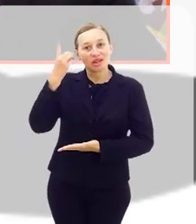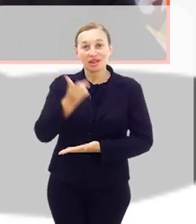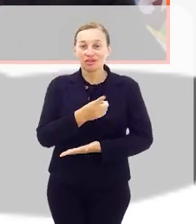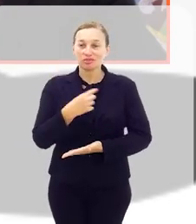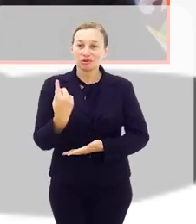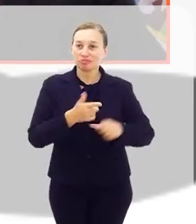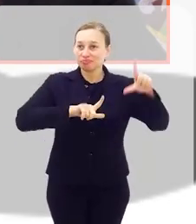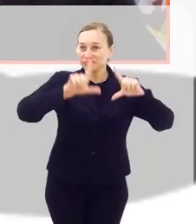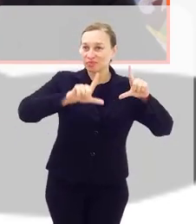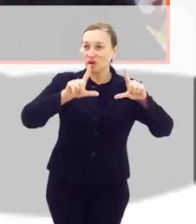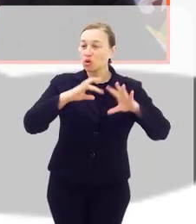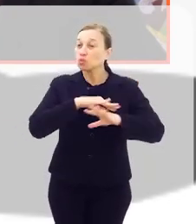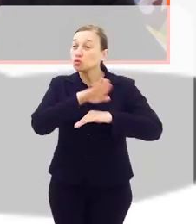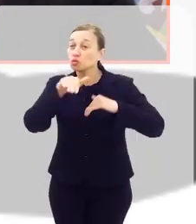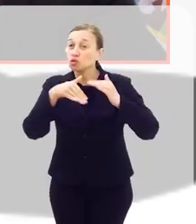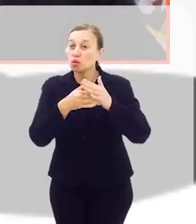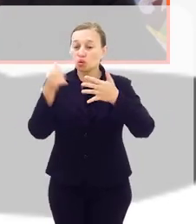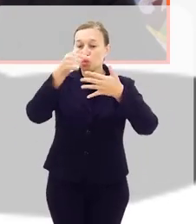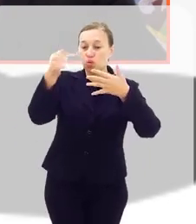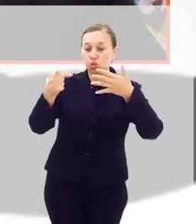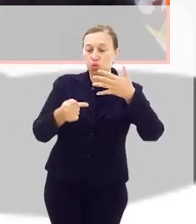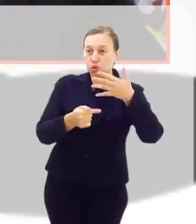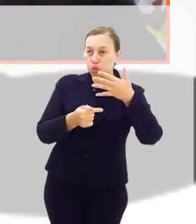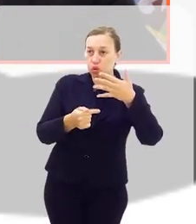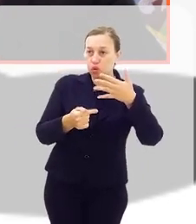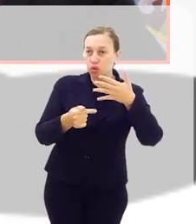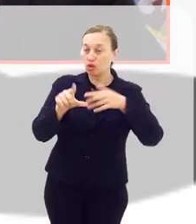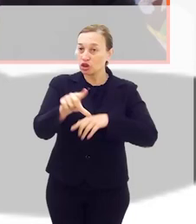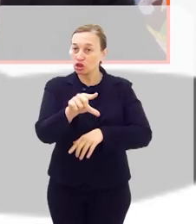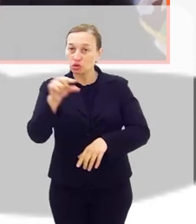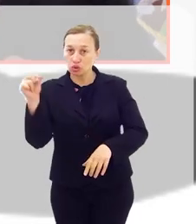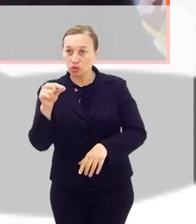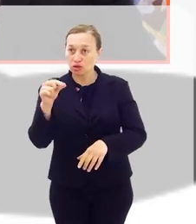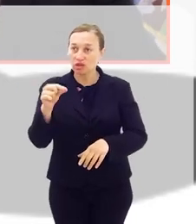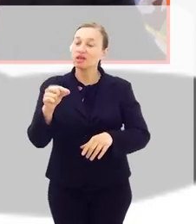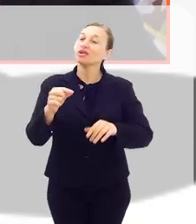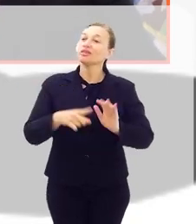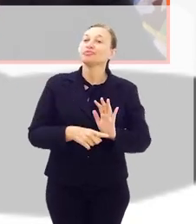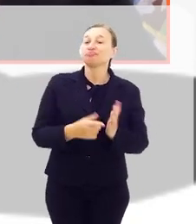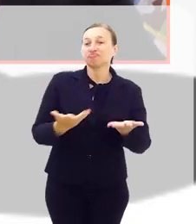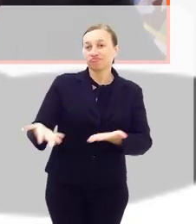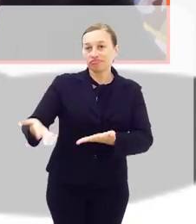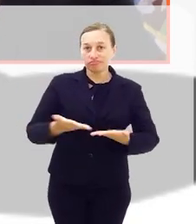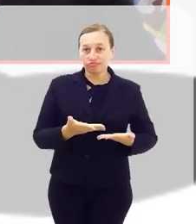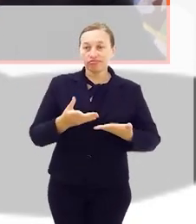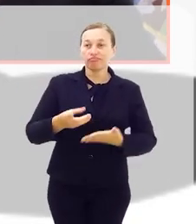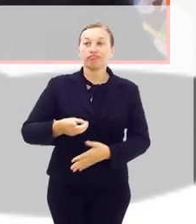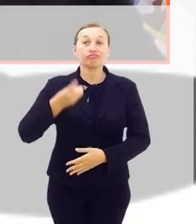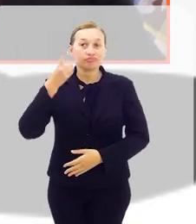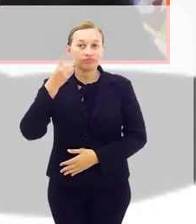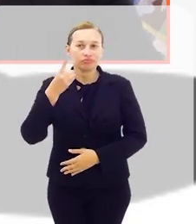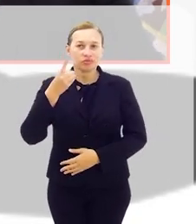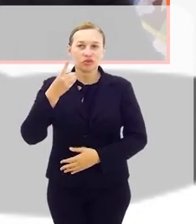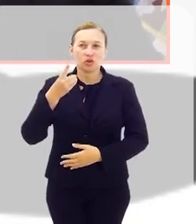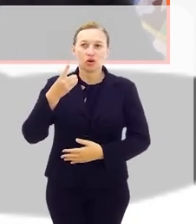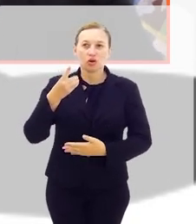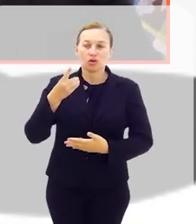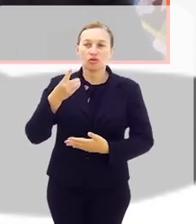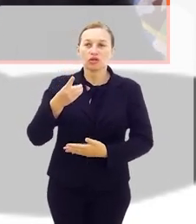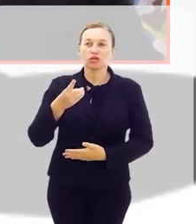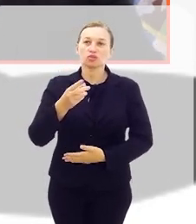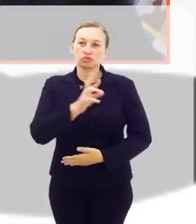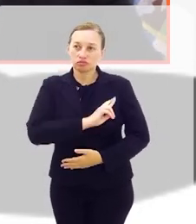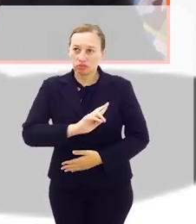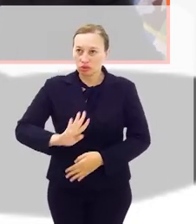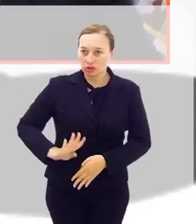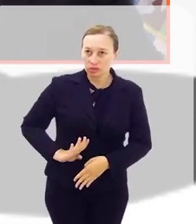senhor que, além de todas essas funções para as quais foi eleito, ainda atendeu o convite do presidente Rodrigo Bacelar e, portanto, está